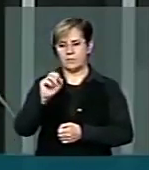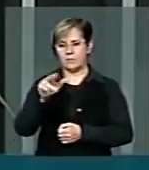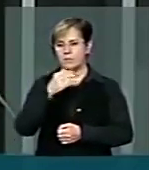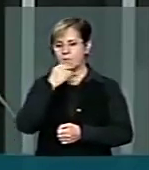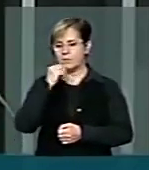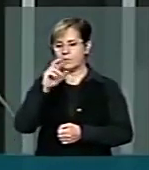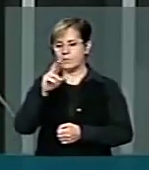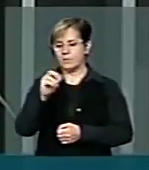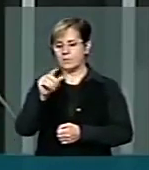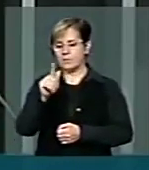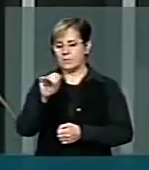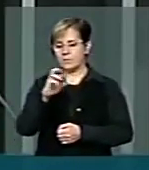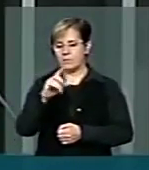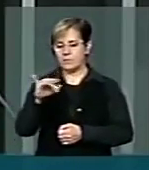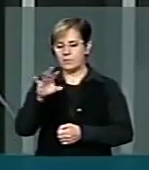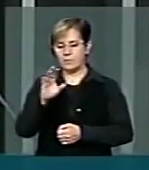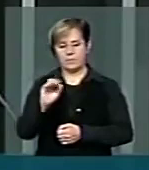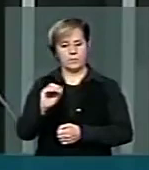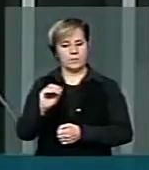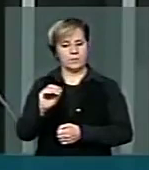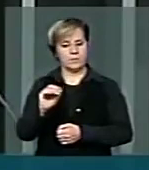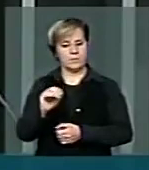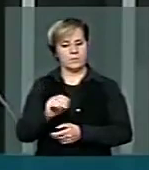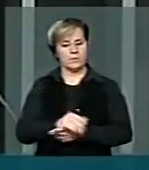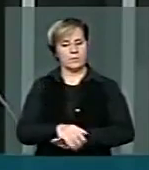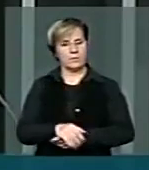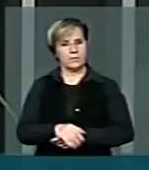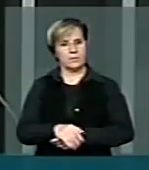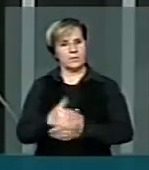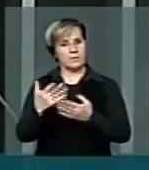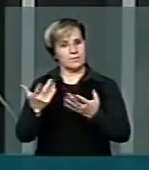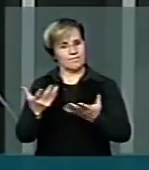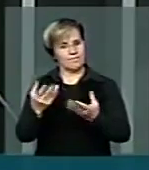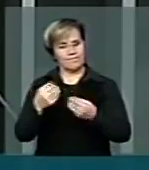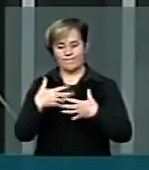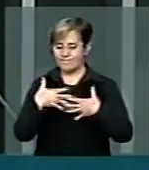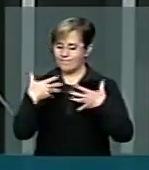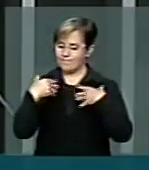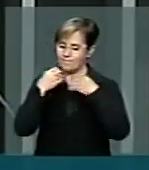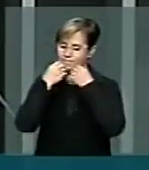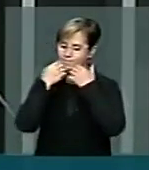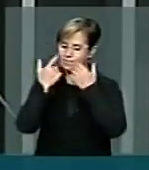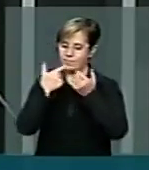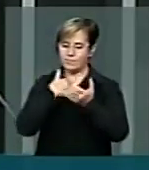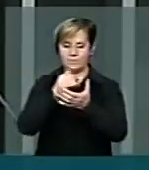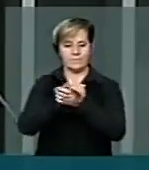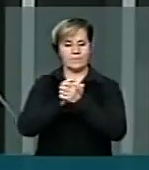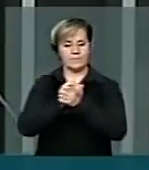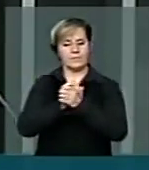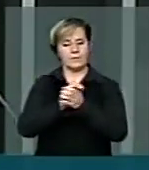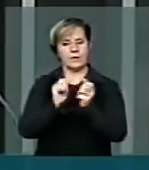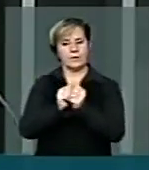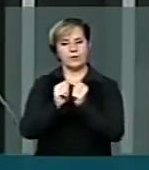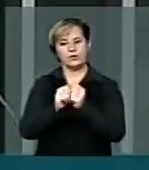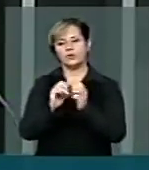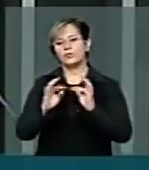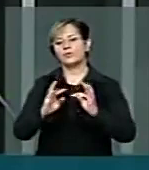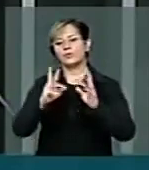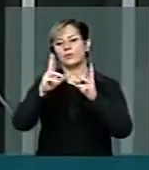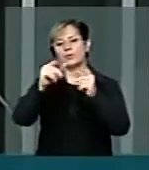e que é com muita satisfação que eu o saldo junto com todos que